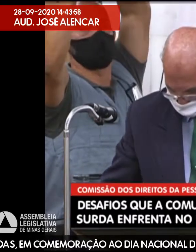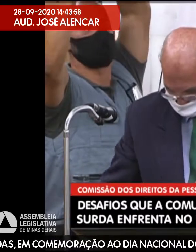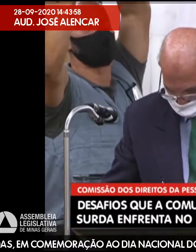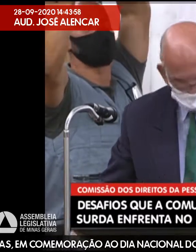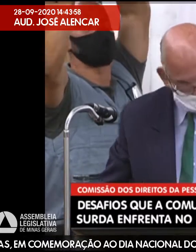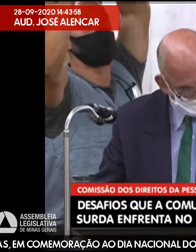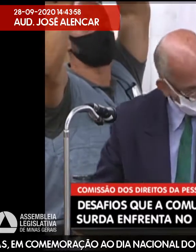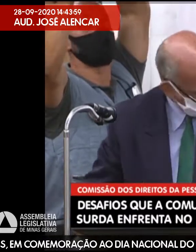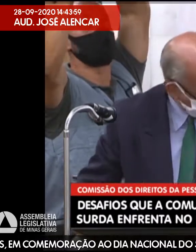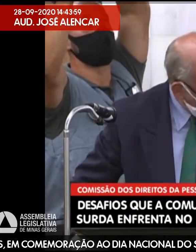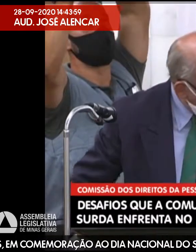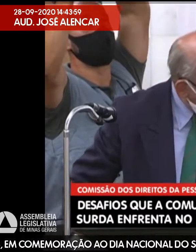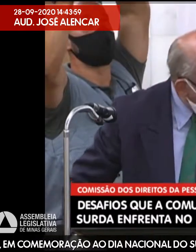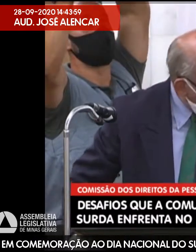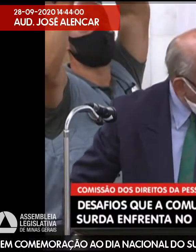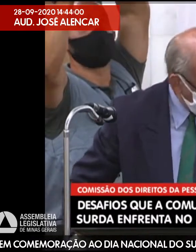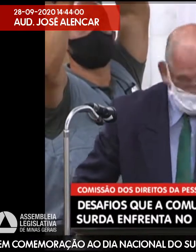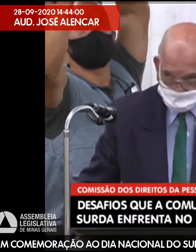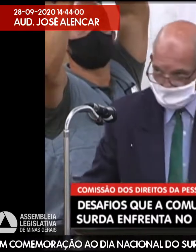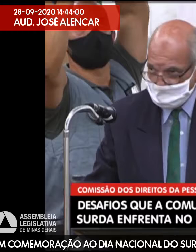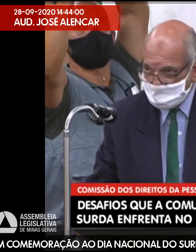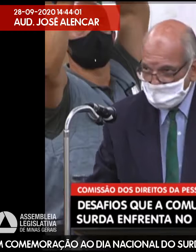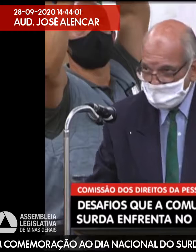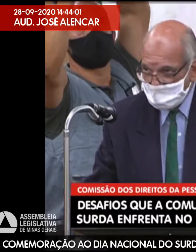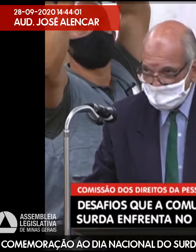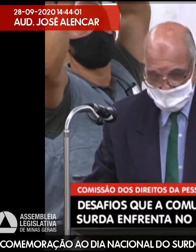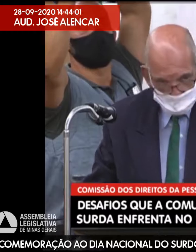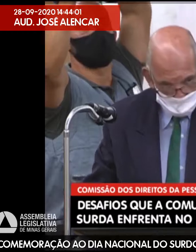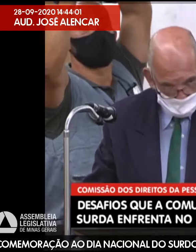Quem está em casa não está nos vindo, não está nos vendo.